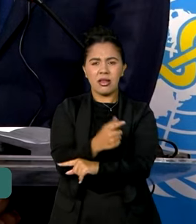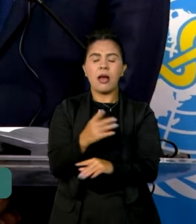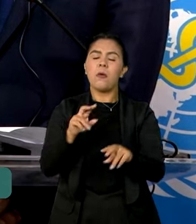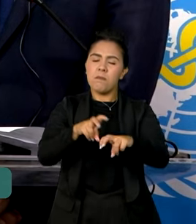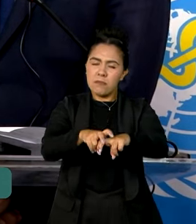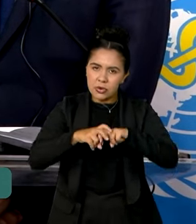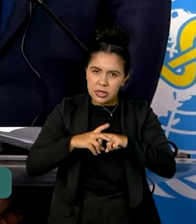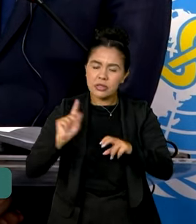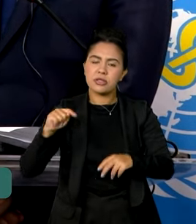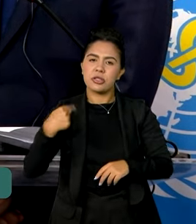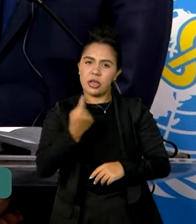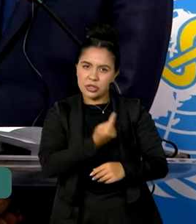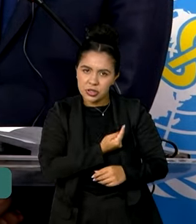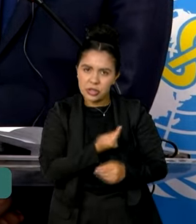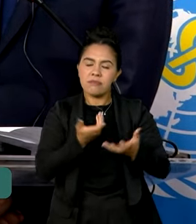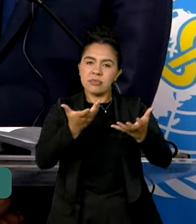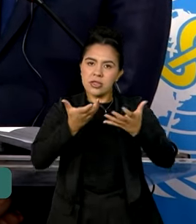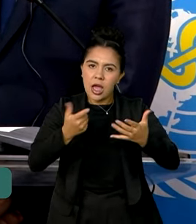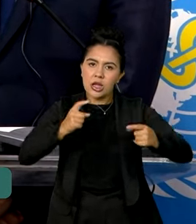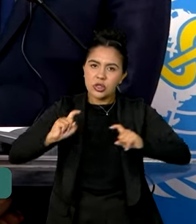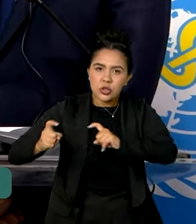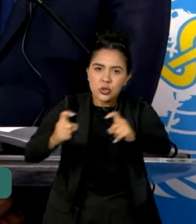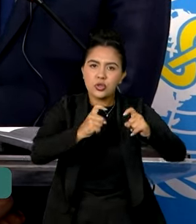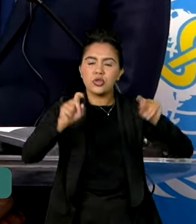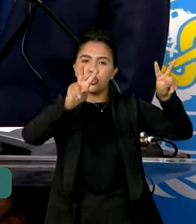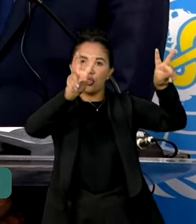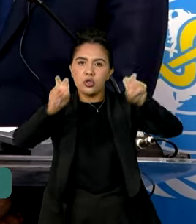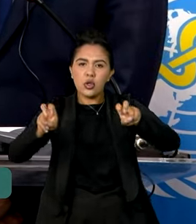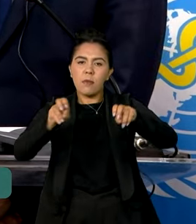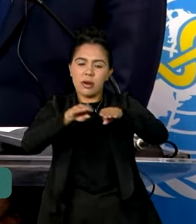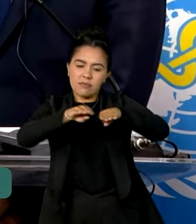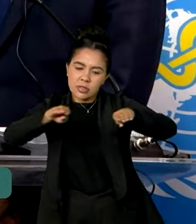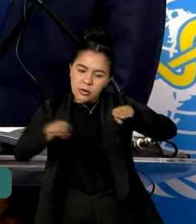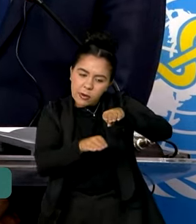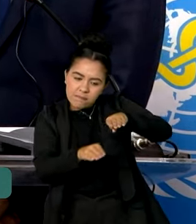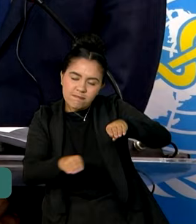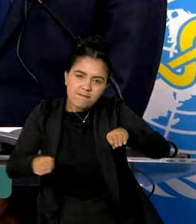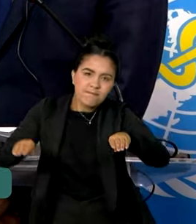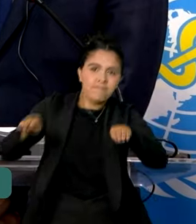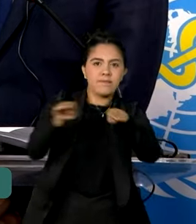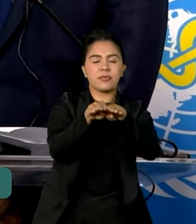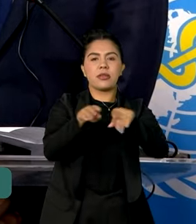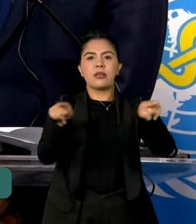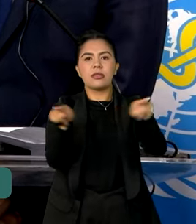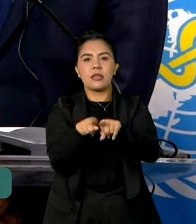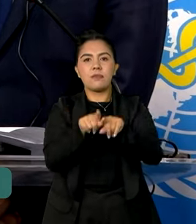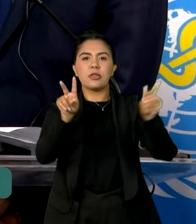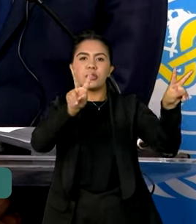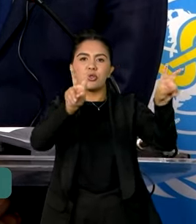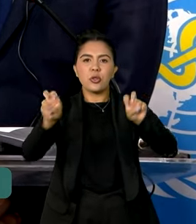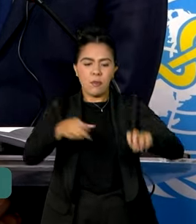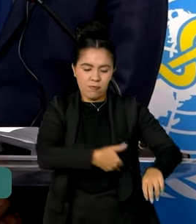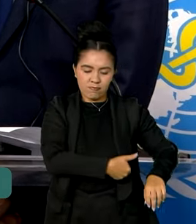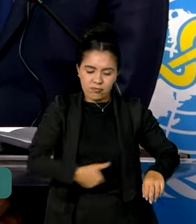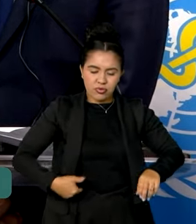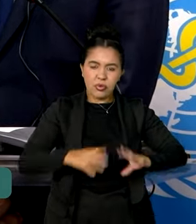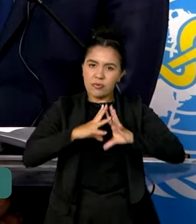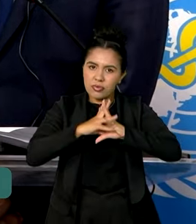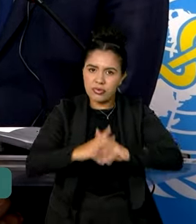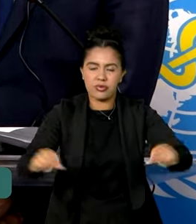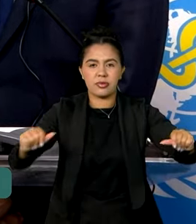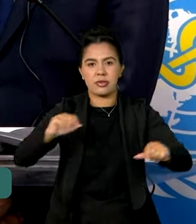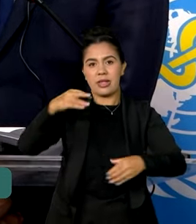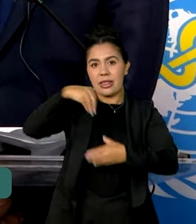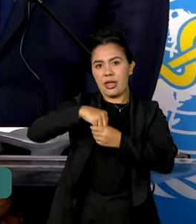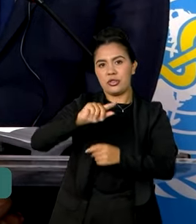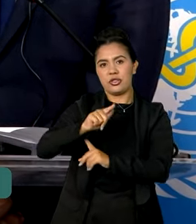tema da desigualdade, do combate à fome e à pobreza no G20. Porque eu já participei de